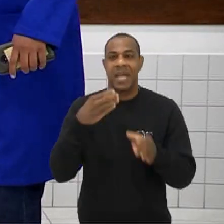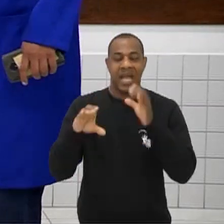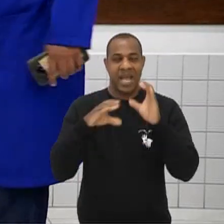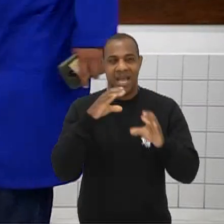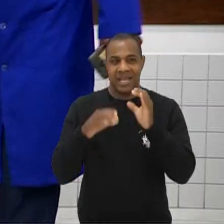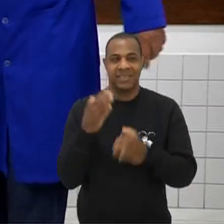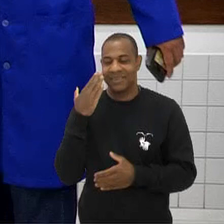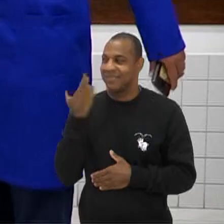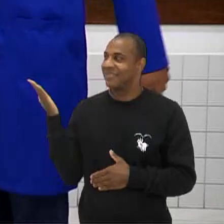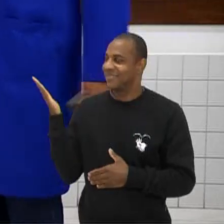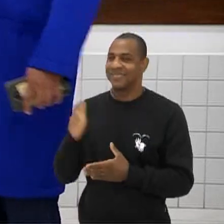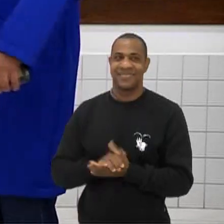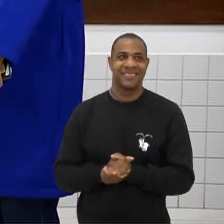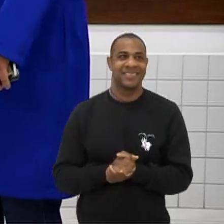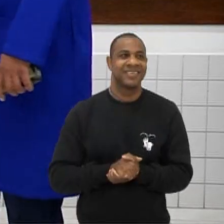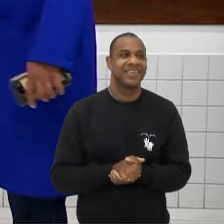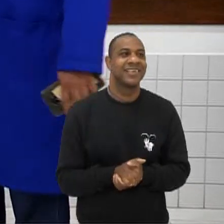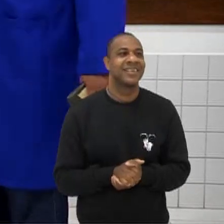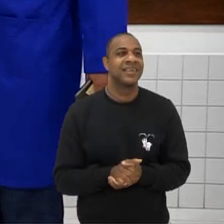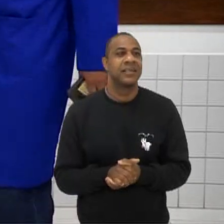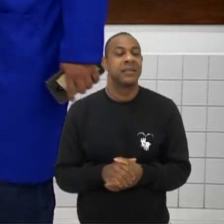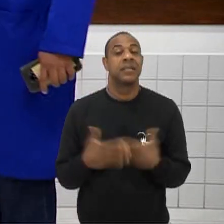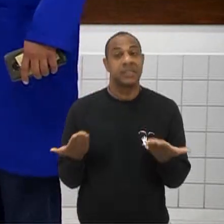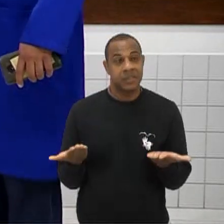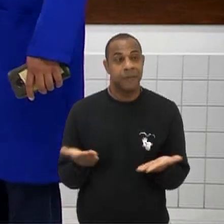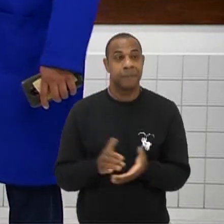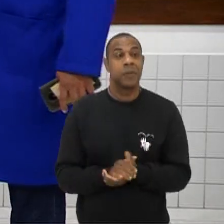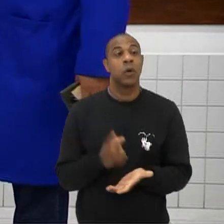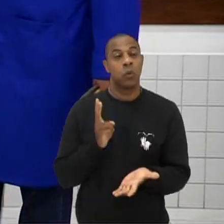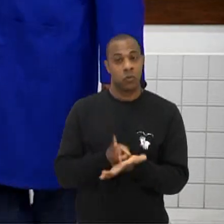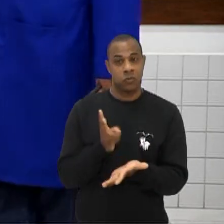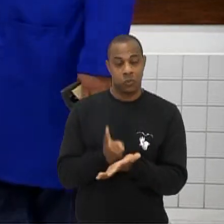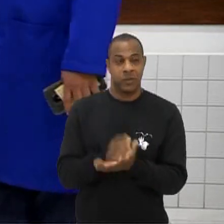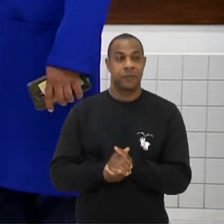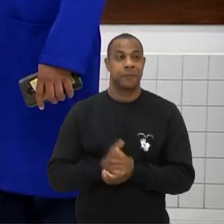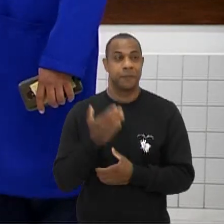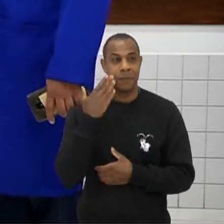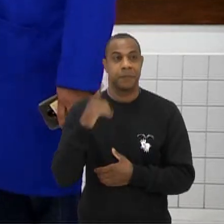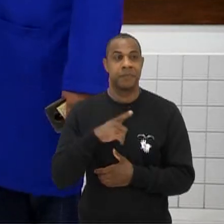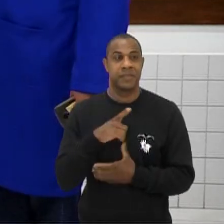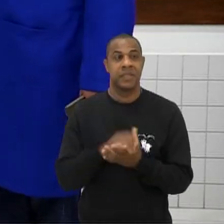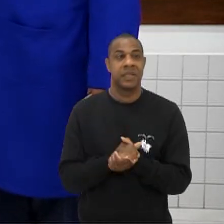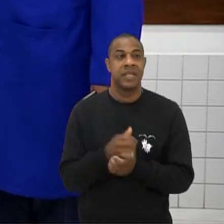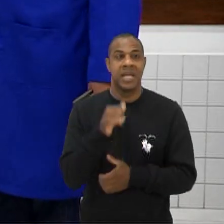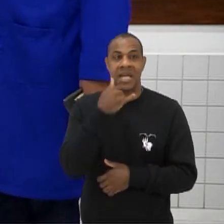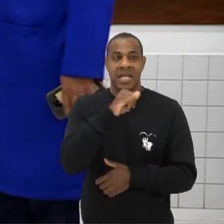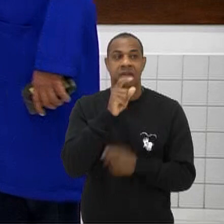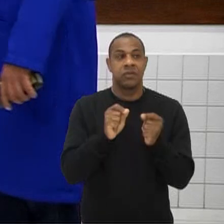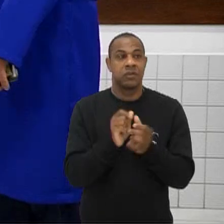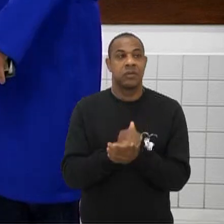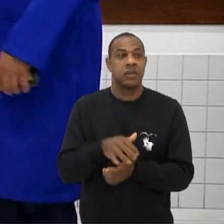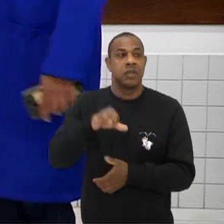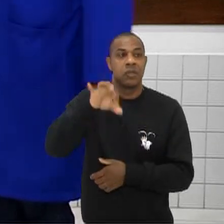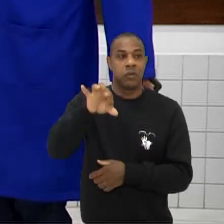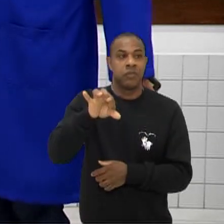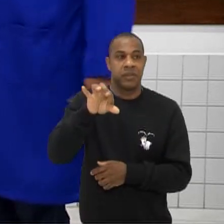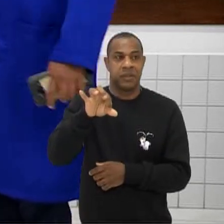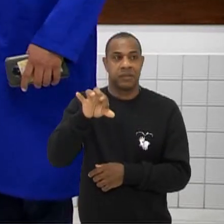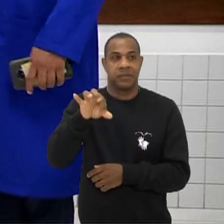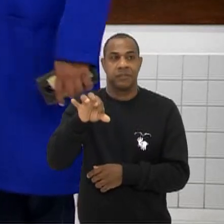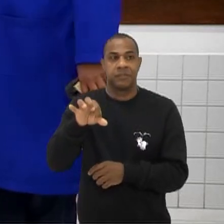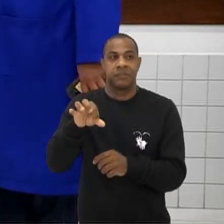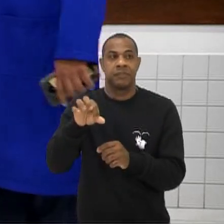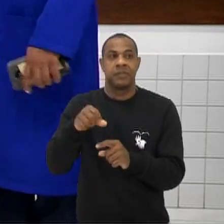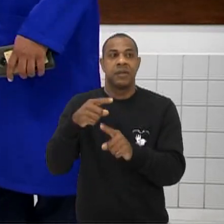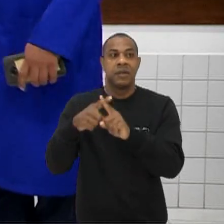matemática É cara Aqui ó E queridos Então continuando aqui Nós vamos ter que Energia cinética Vai ser igual a 90 Eu vou levar o 12 ao